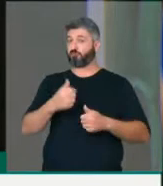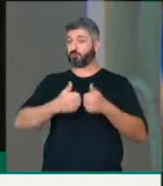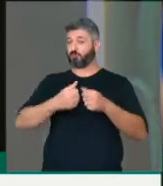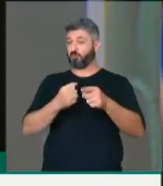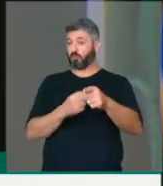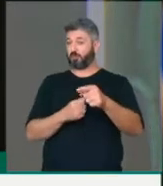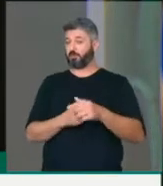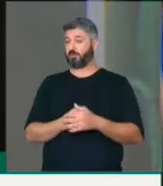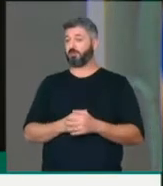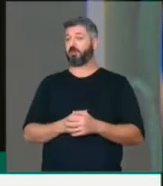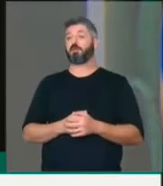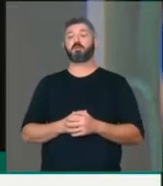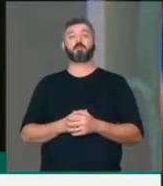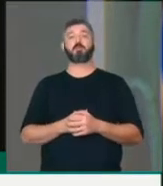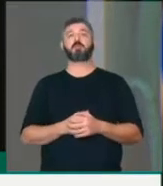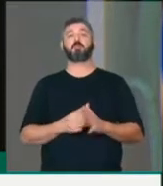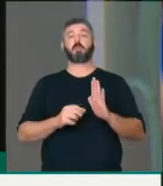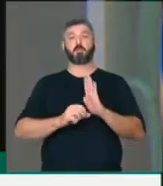em primeiro lugar,